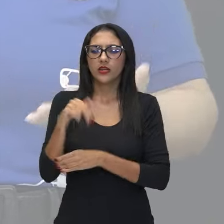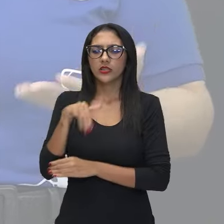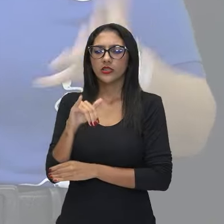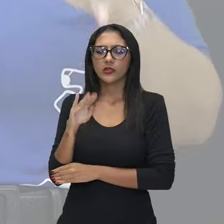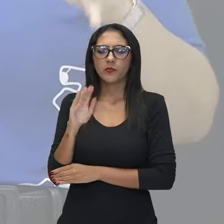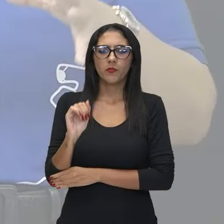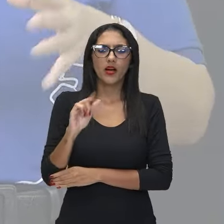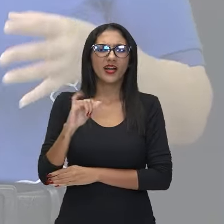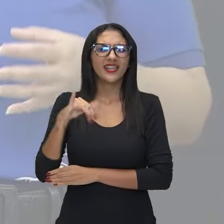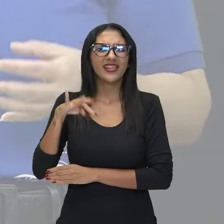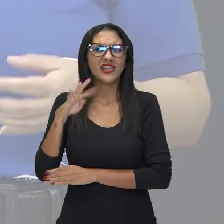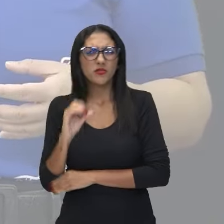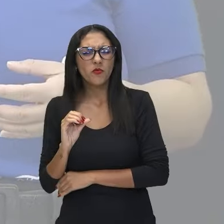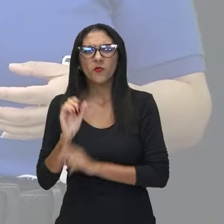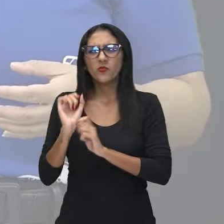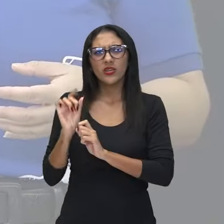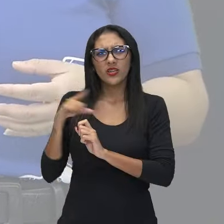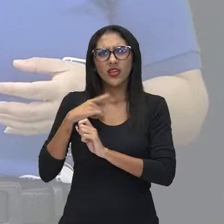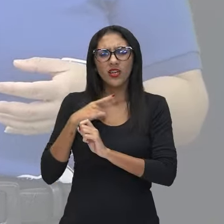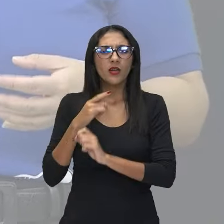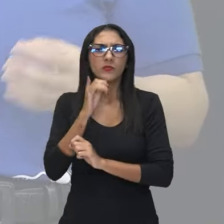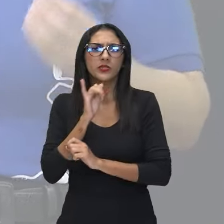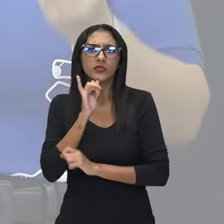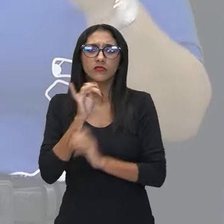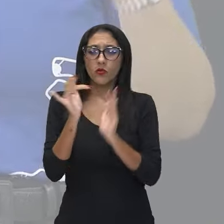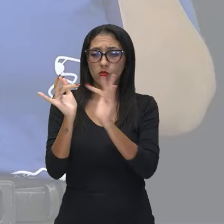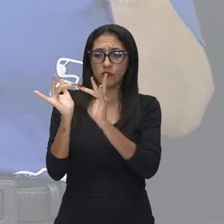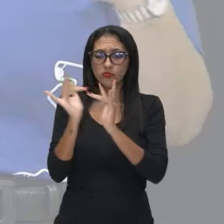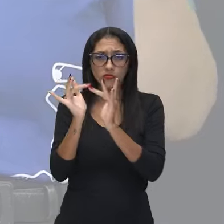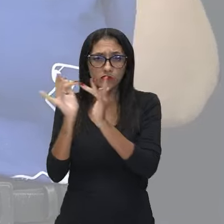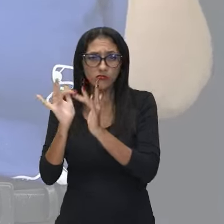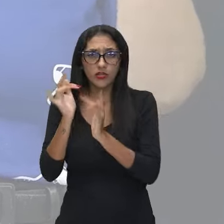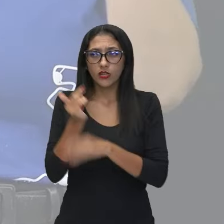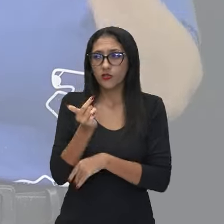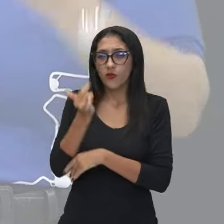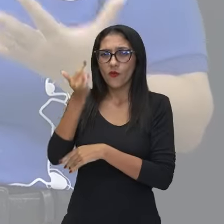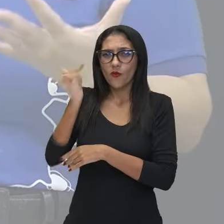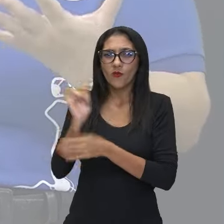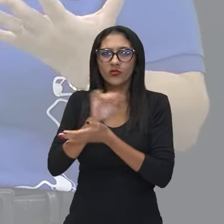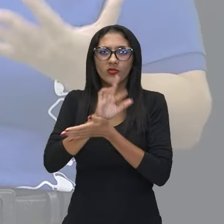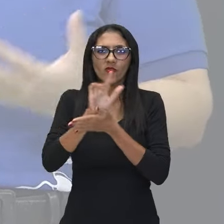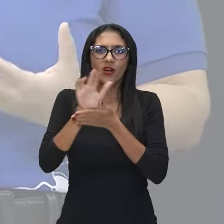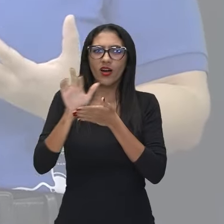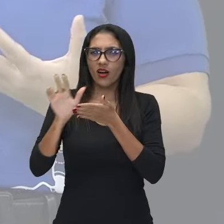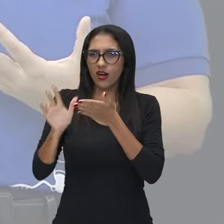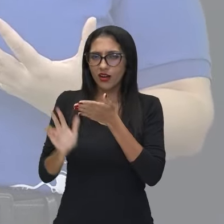justamente o processo de ter contato com outra turma, com outra